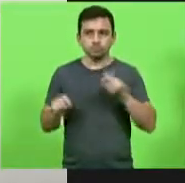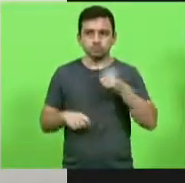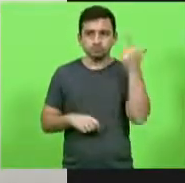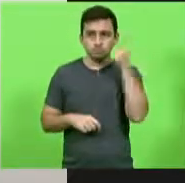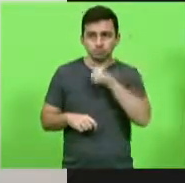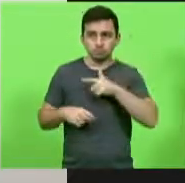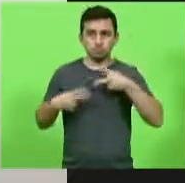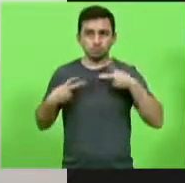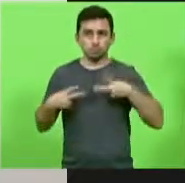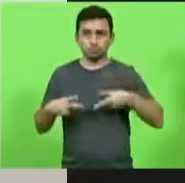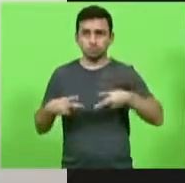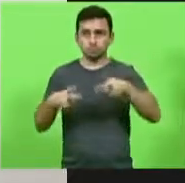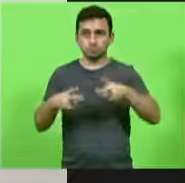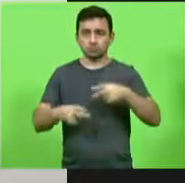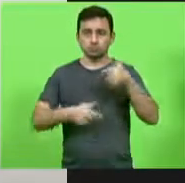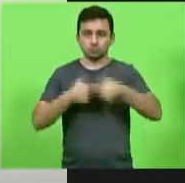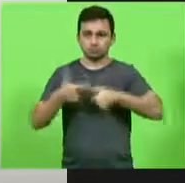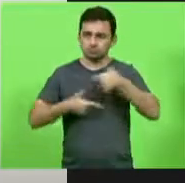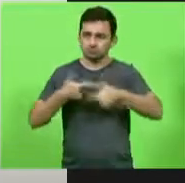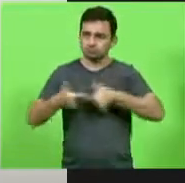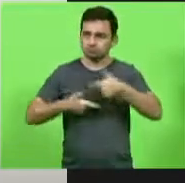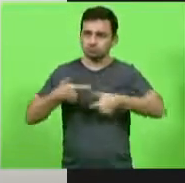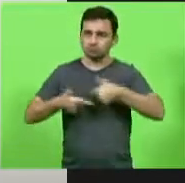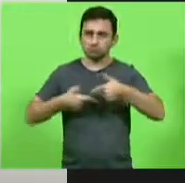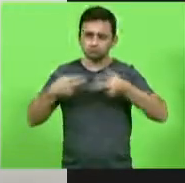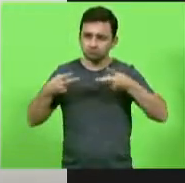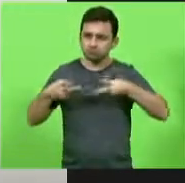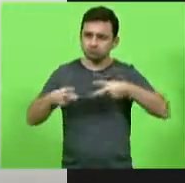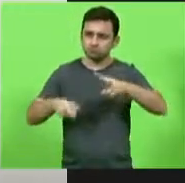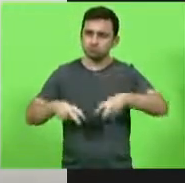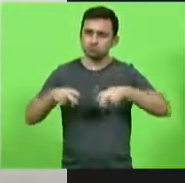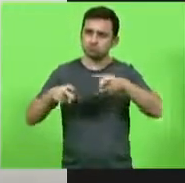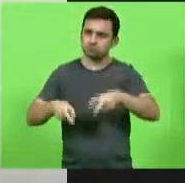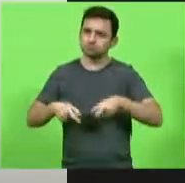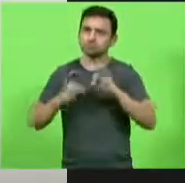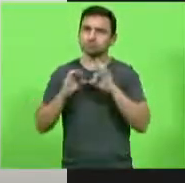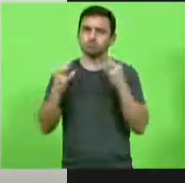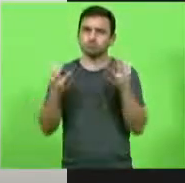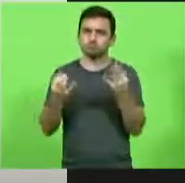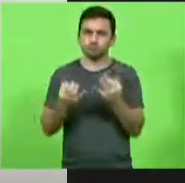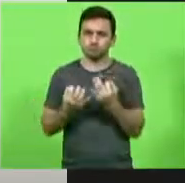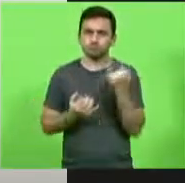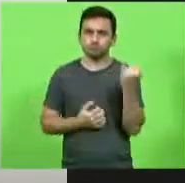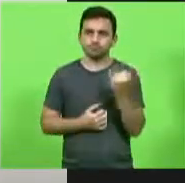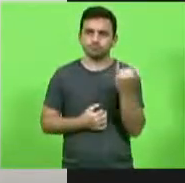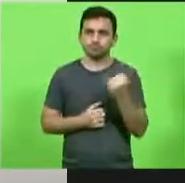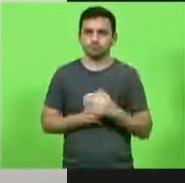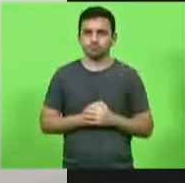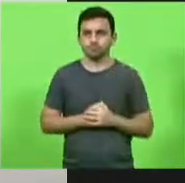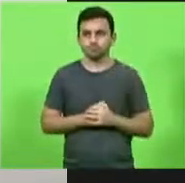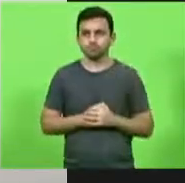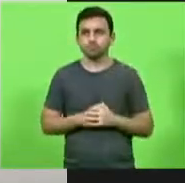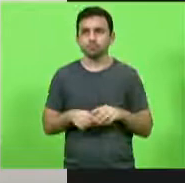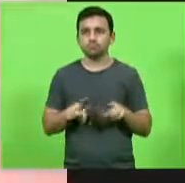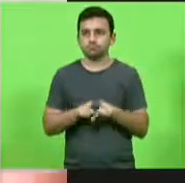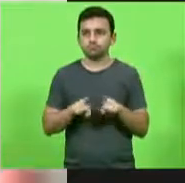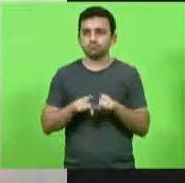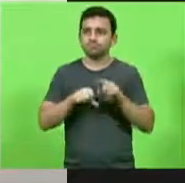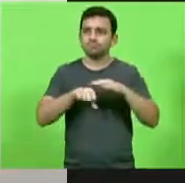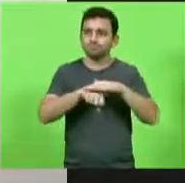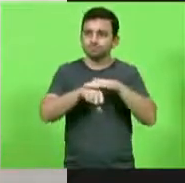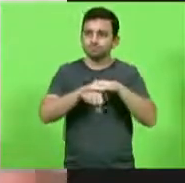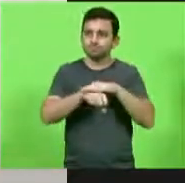manter essa atividade viva na nossa agricultura familiar e camponês dialogamos também com